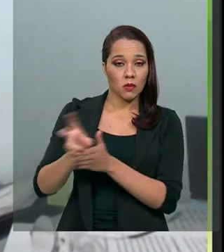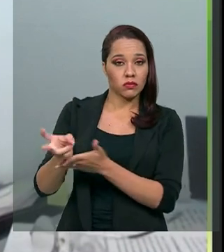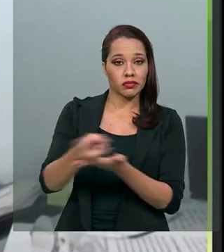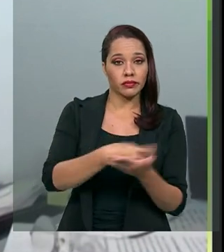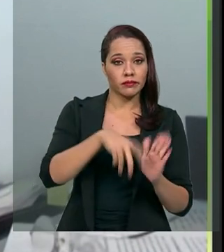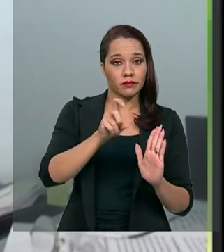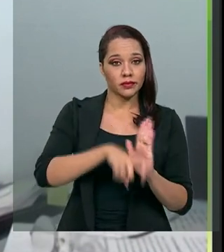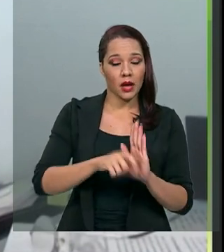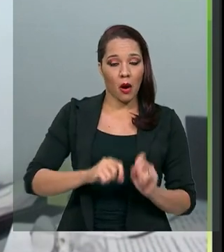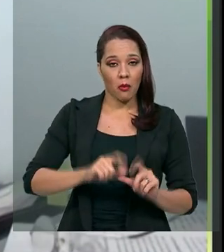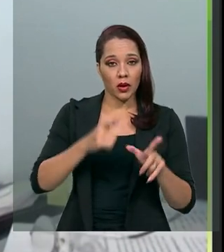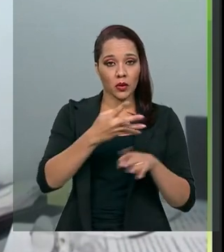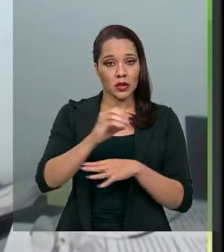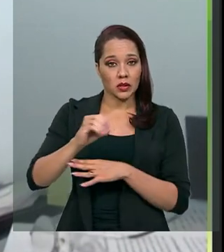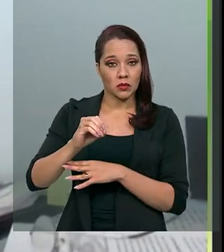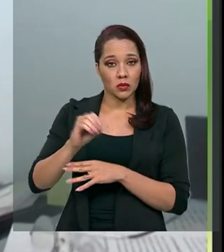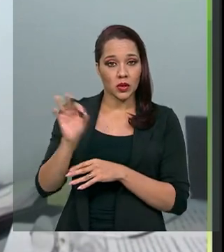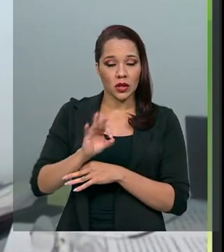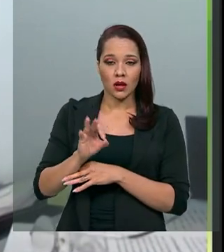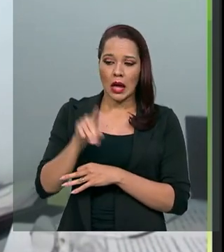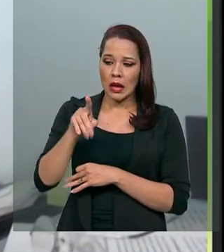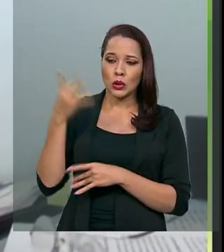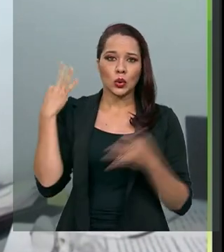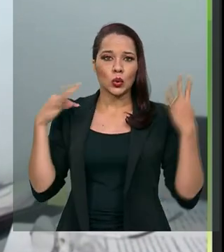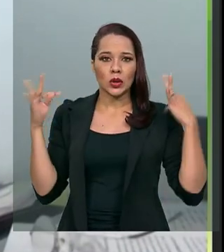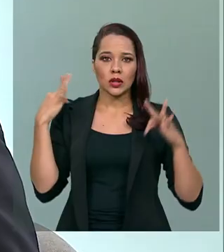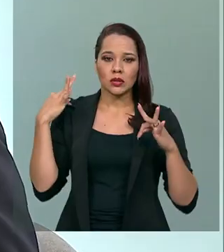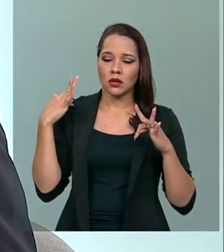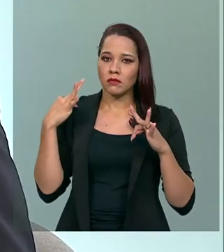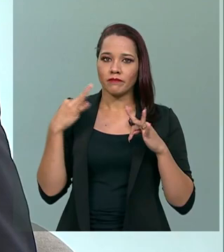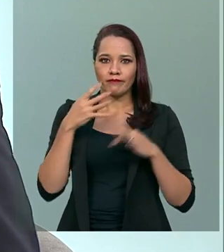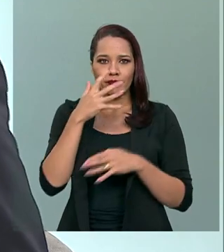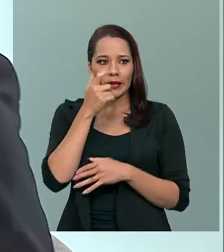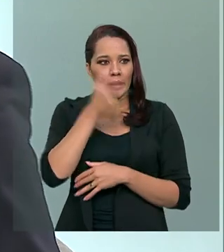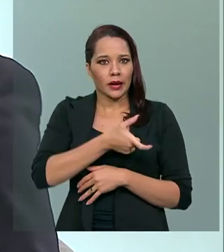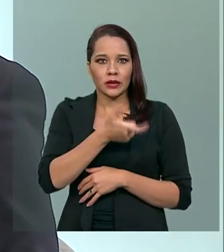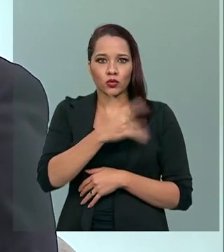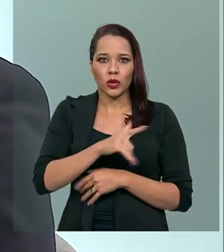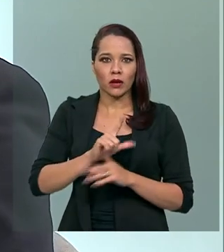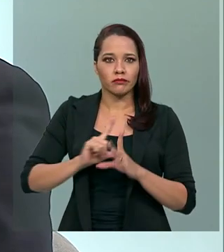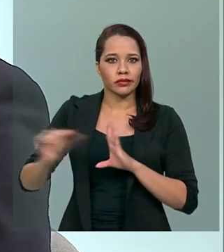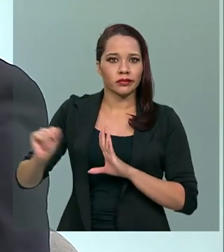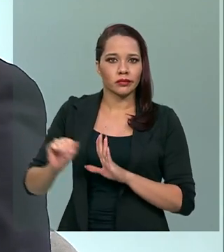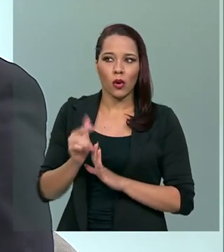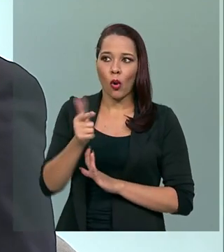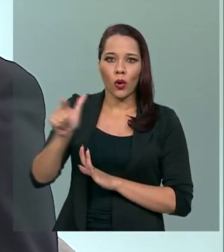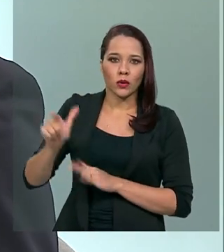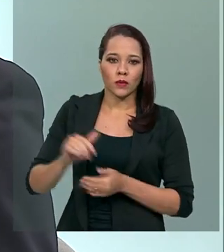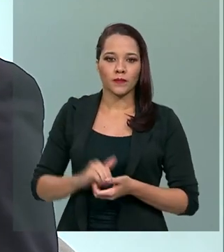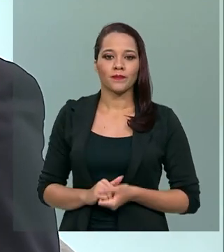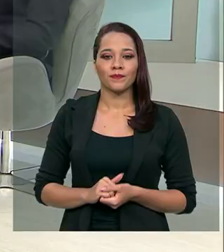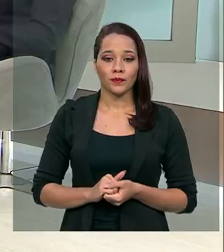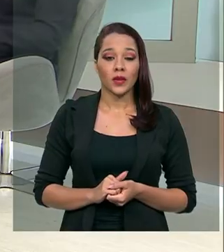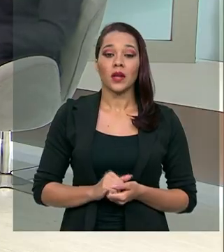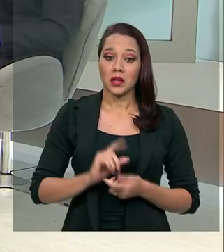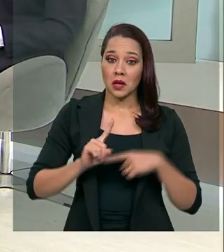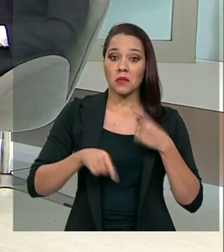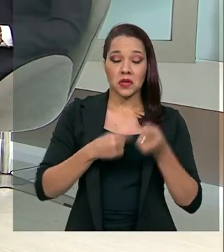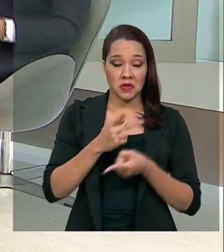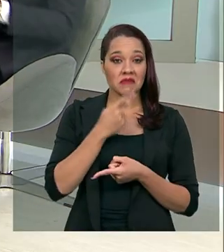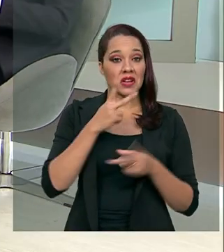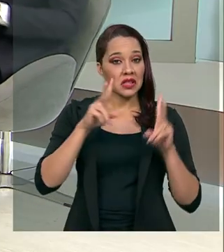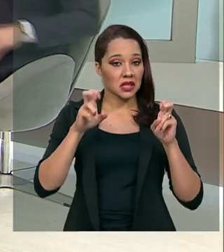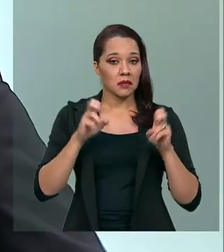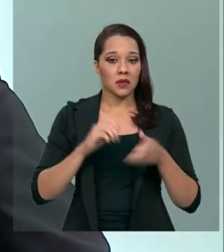você está afugentando o turista do país. A gente vai voltar a esse tema no decorrer da nossa entrevista.